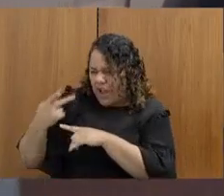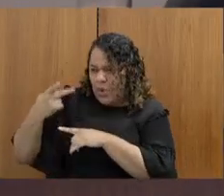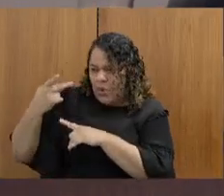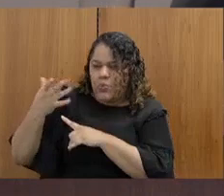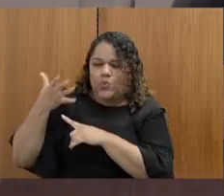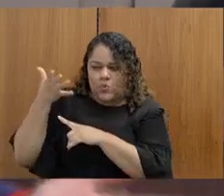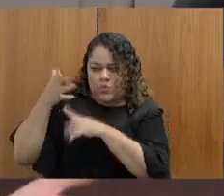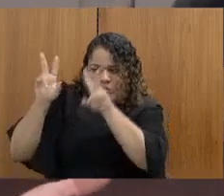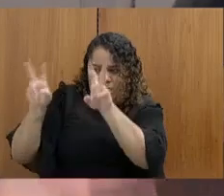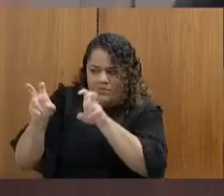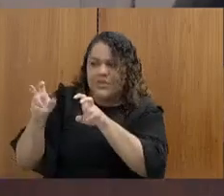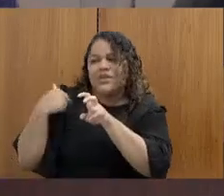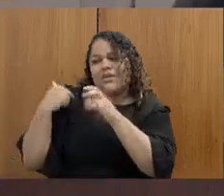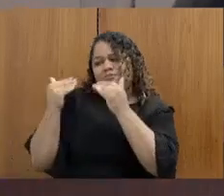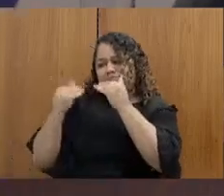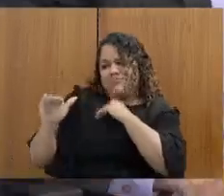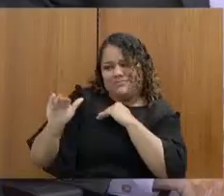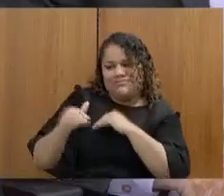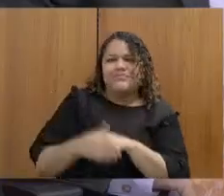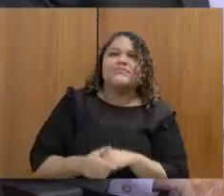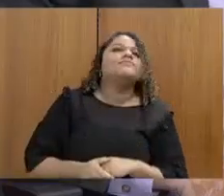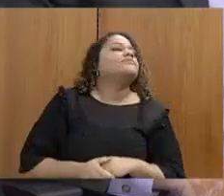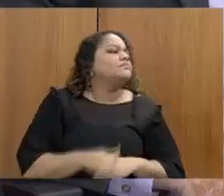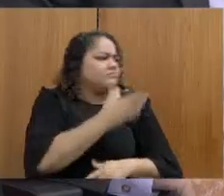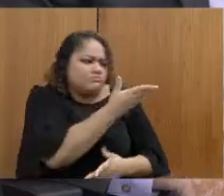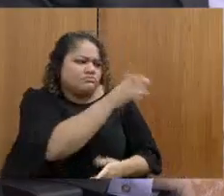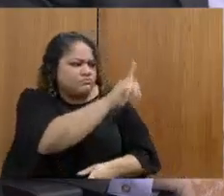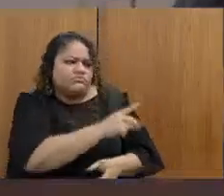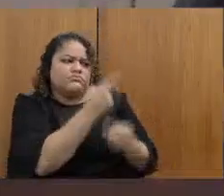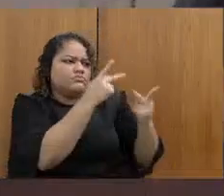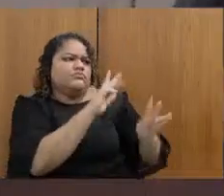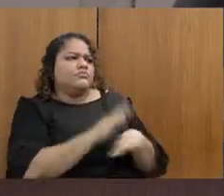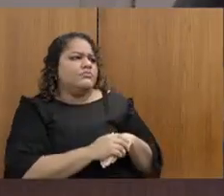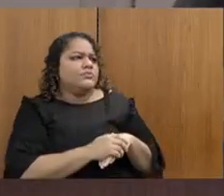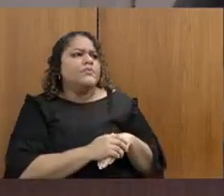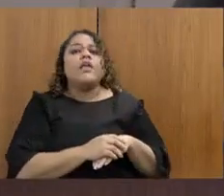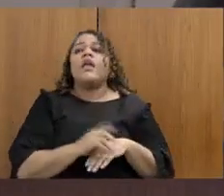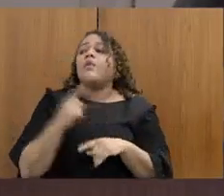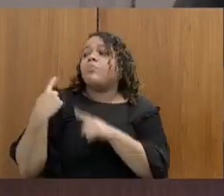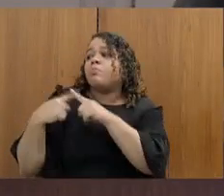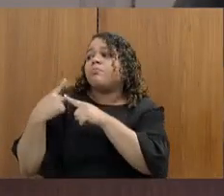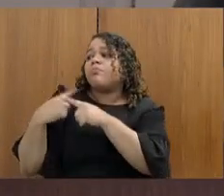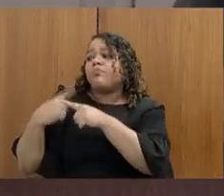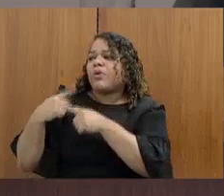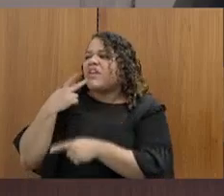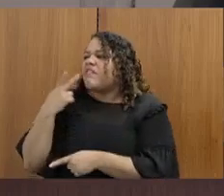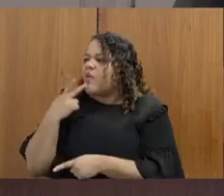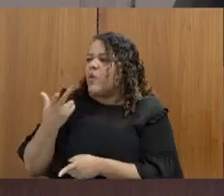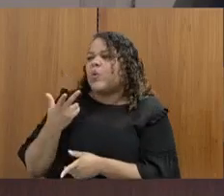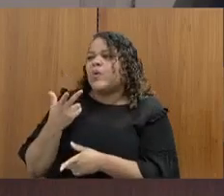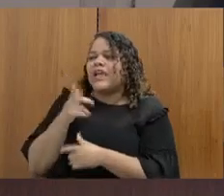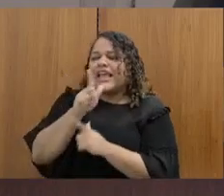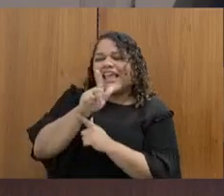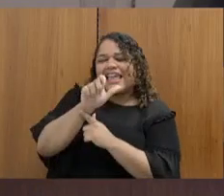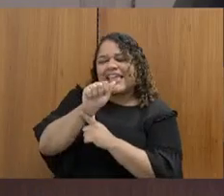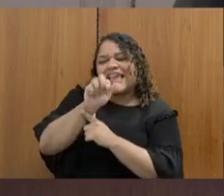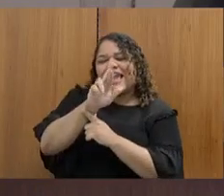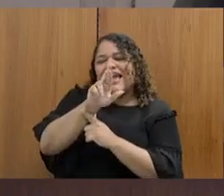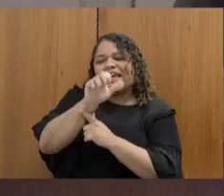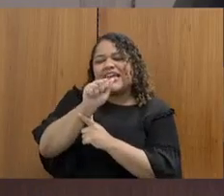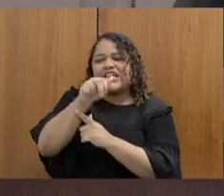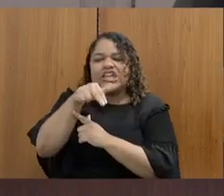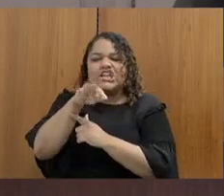discordar. Eu estou de direito. Porque foi colocado aqui que o garantismo não funciona muitas vezes para as